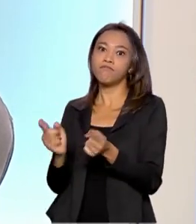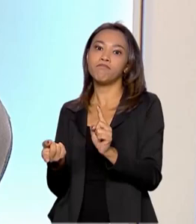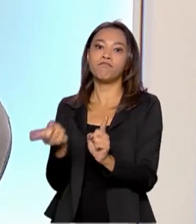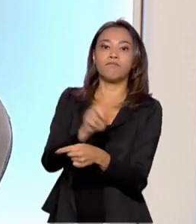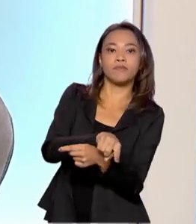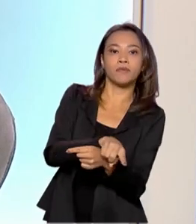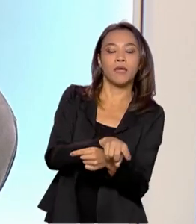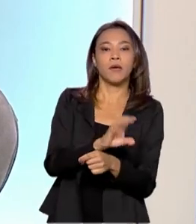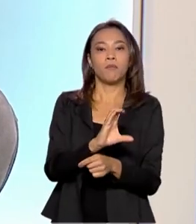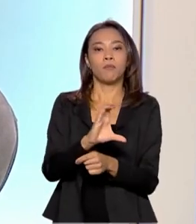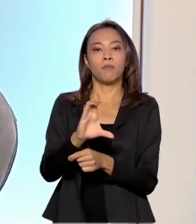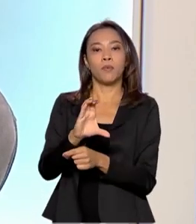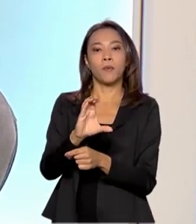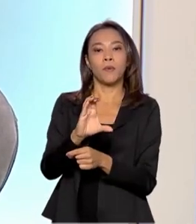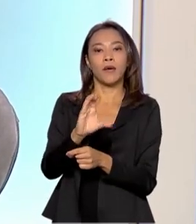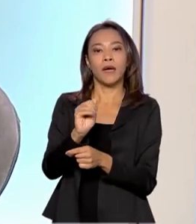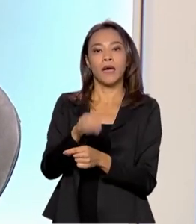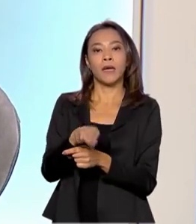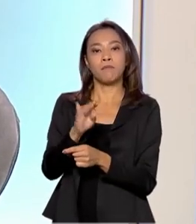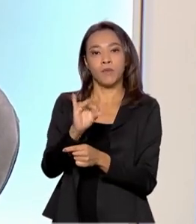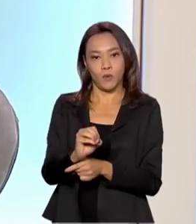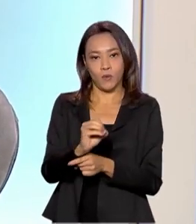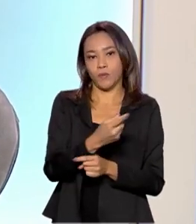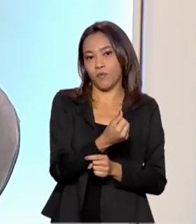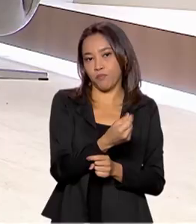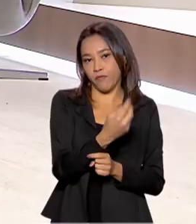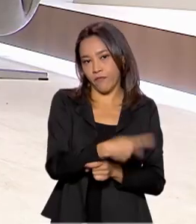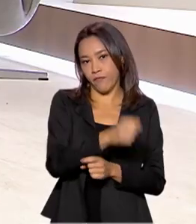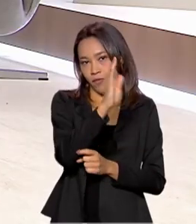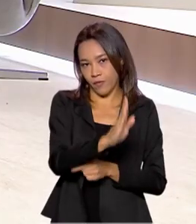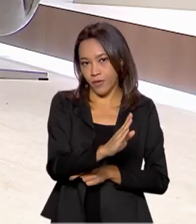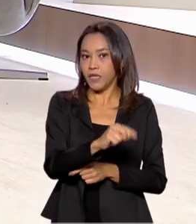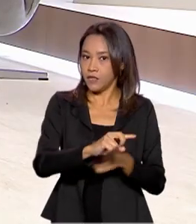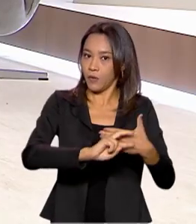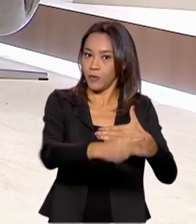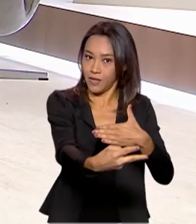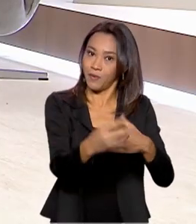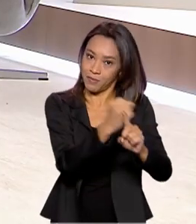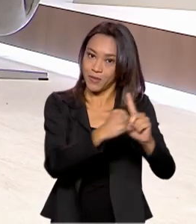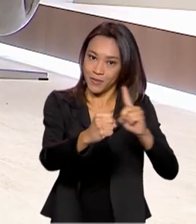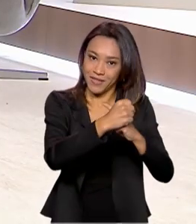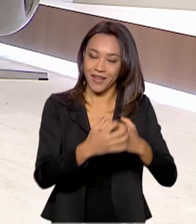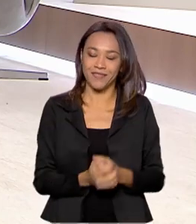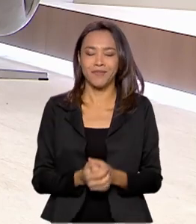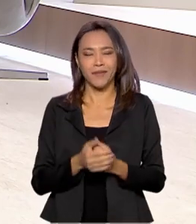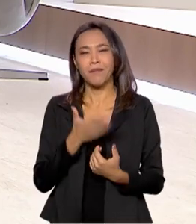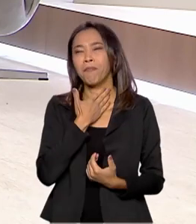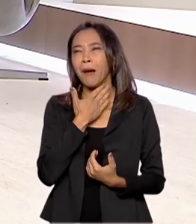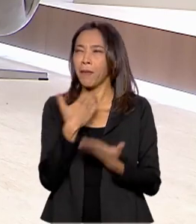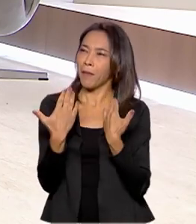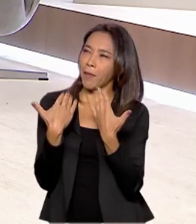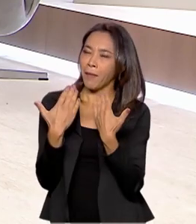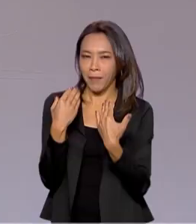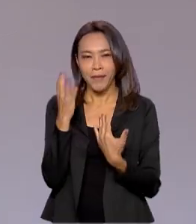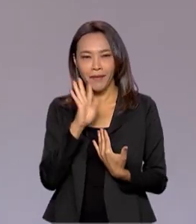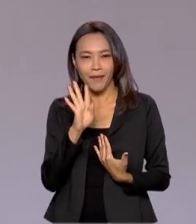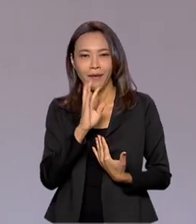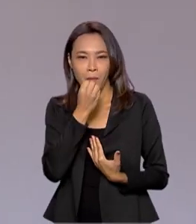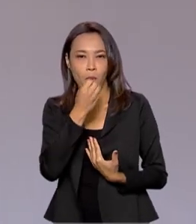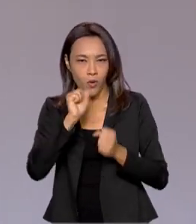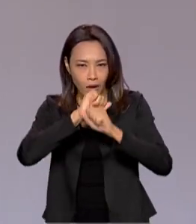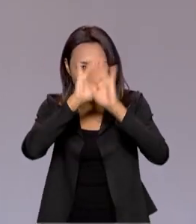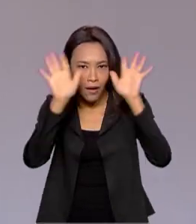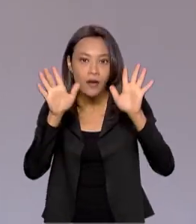preço do combustível no mercado doméstico. Cate, secretária, a conversa está muito boa, esclarecedora. Nós vamos para um rápido